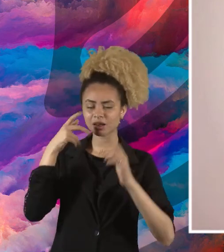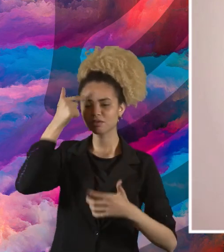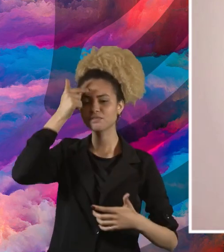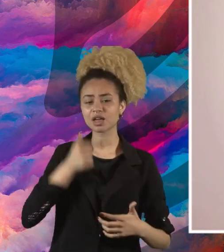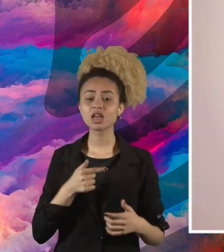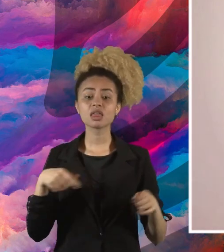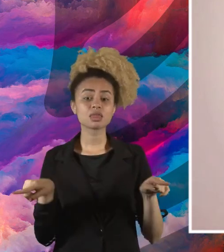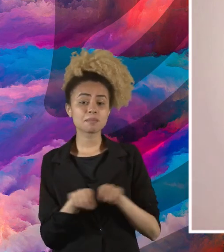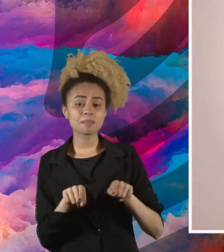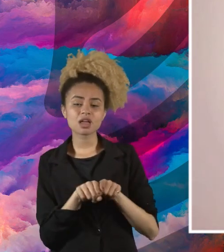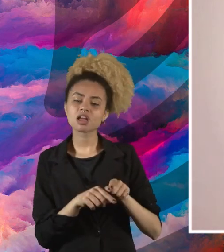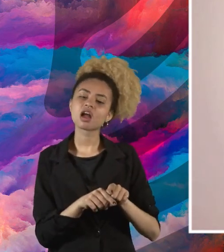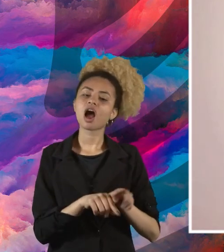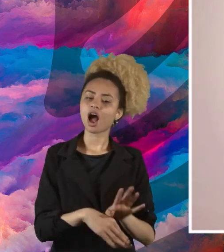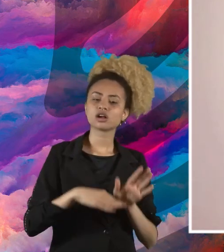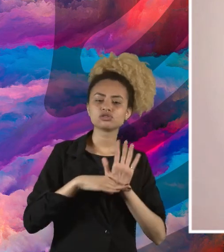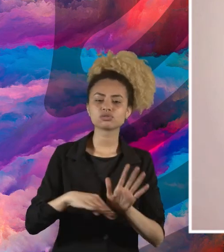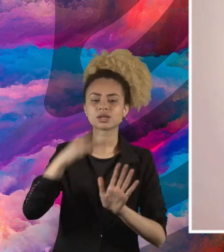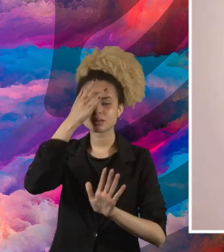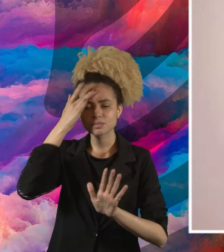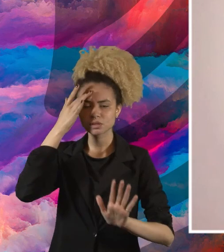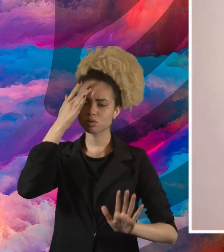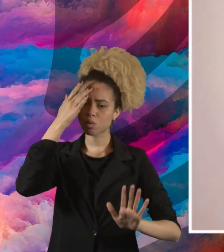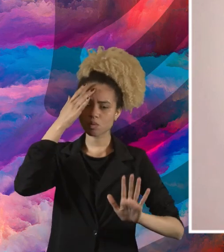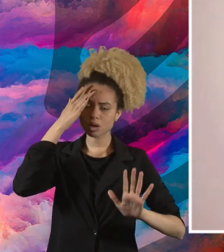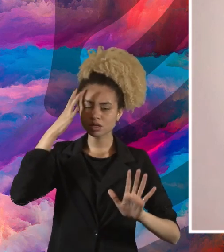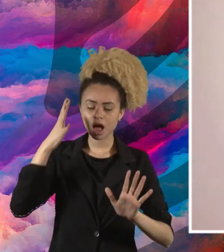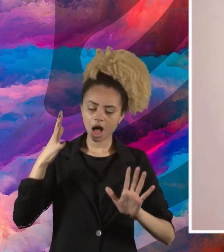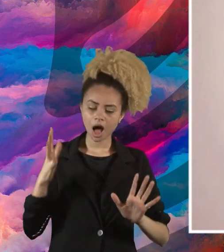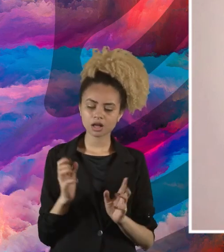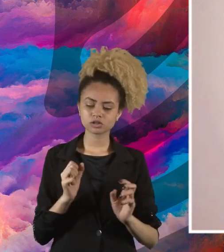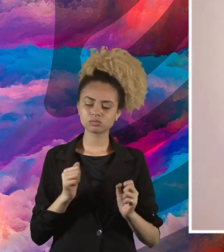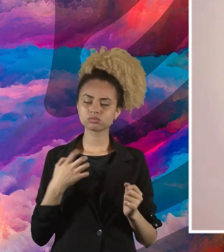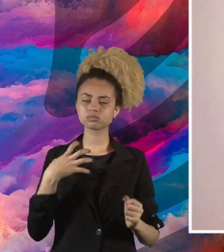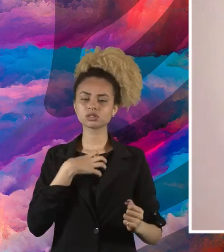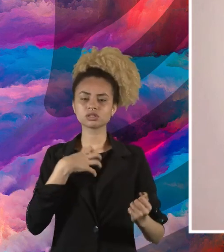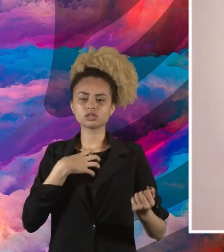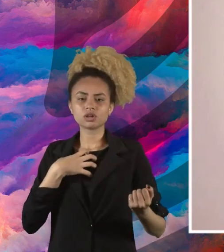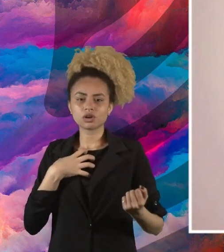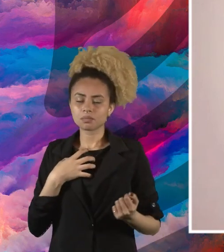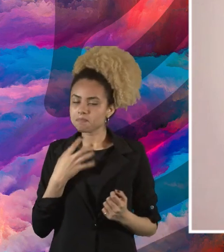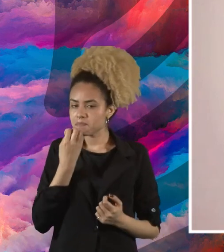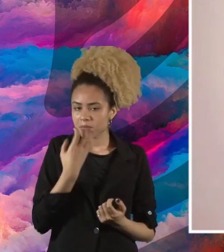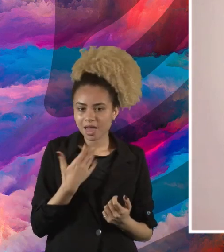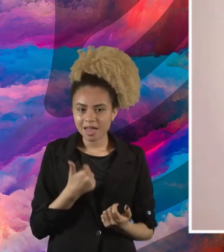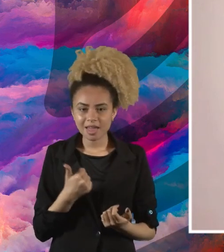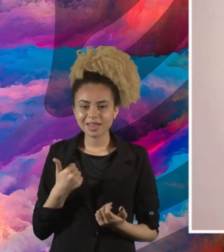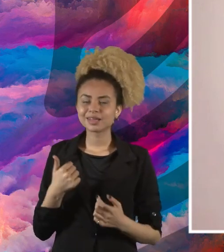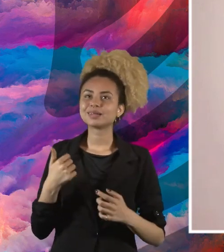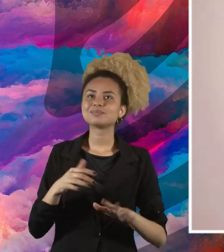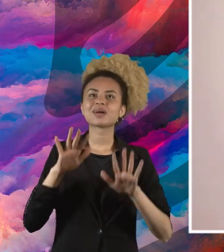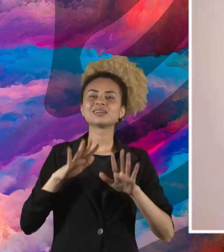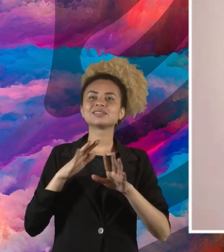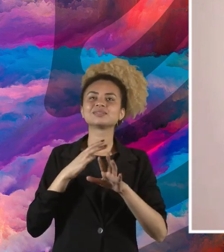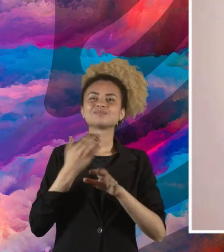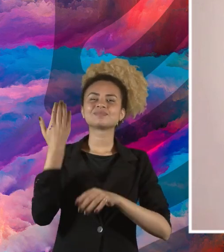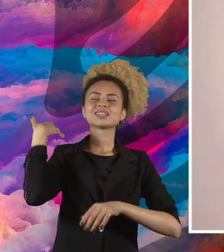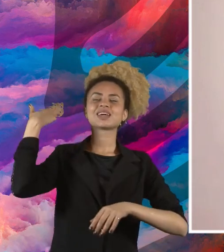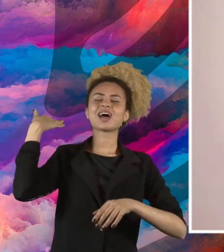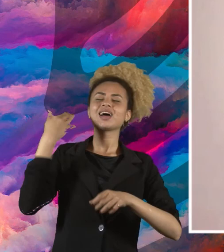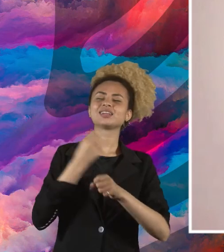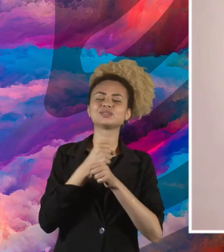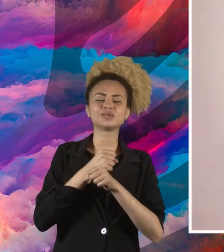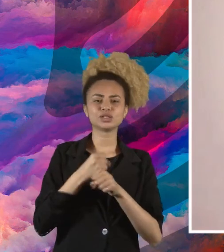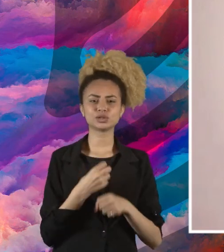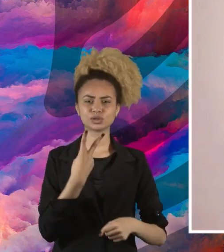ajudar essas pessoas a se empoderarem dessa beleza e vem um mercado que não estava olhando lá em 2006, quando eu comecei com esse